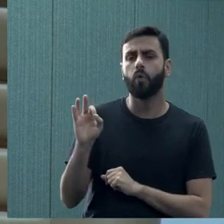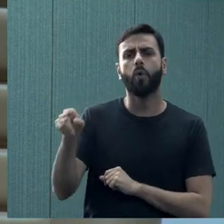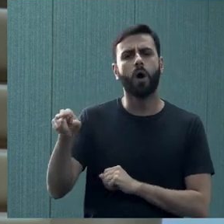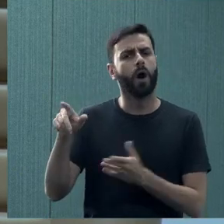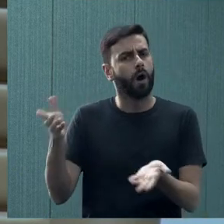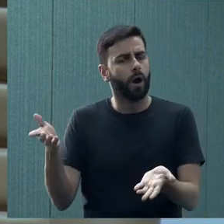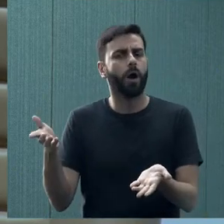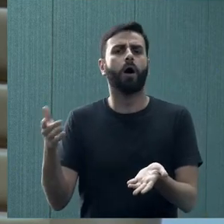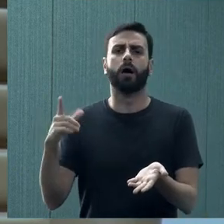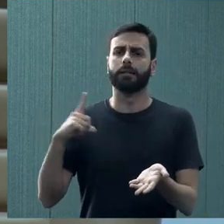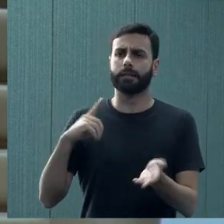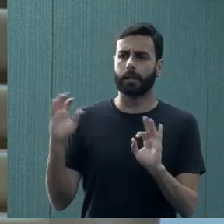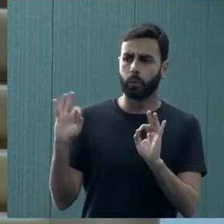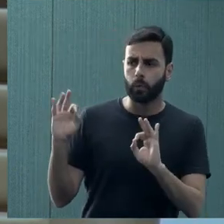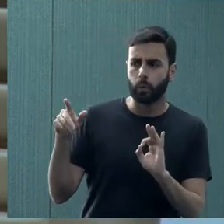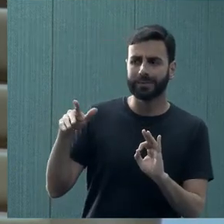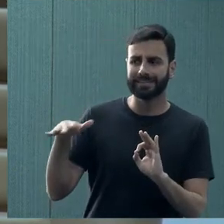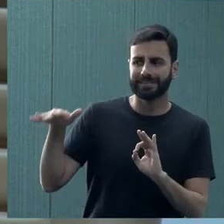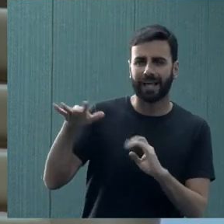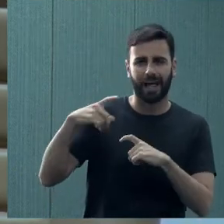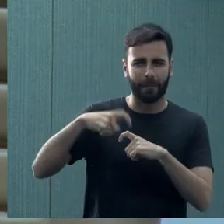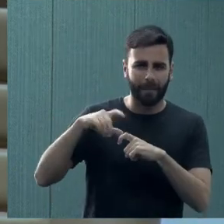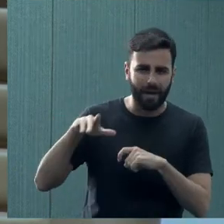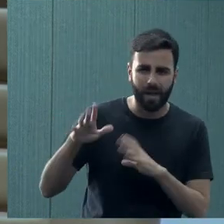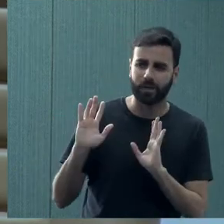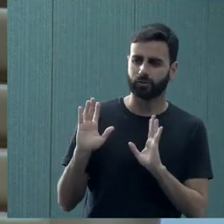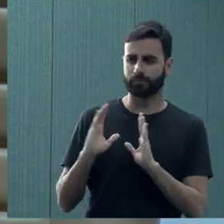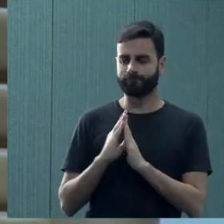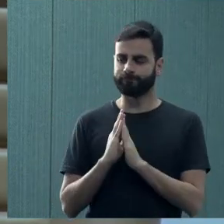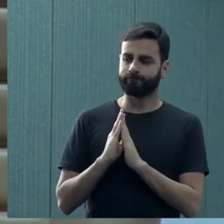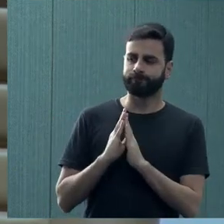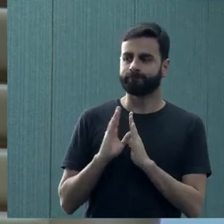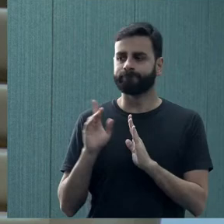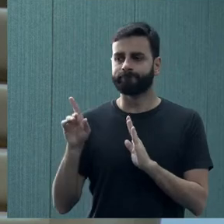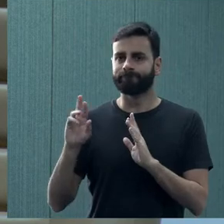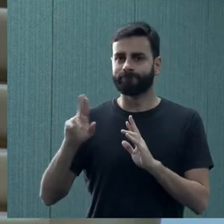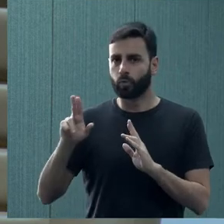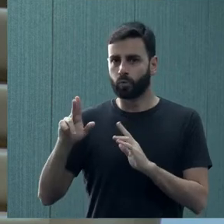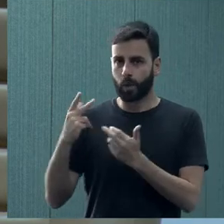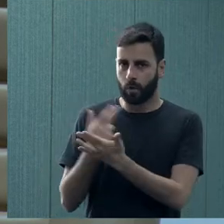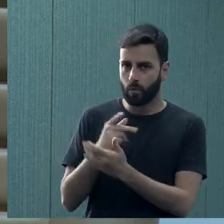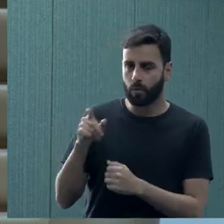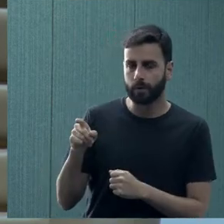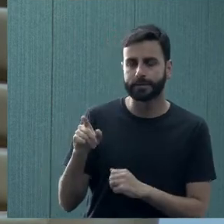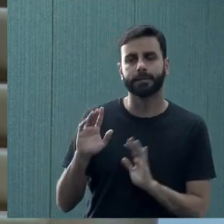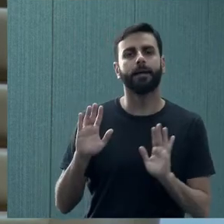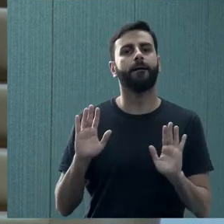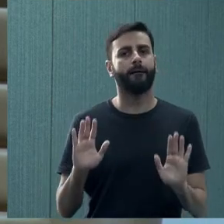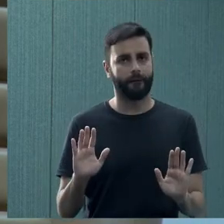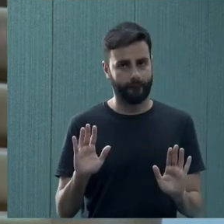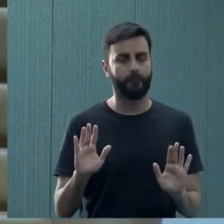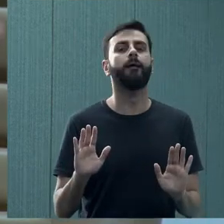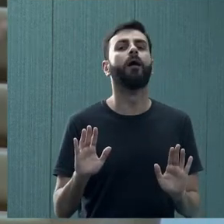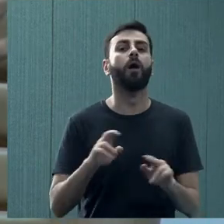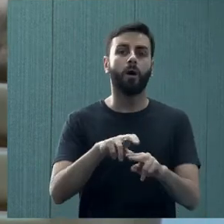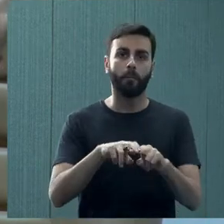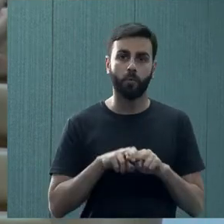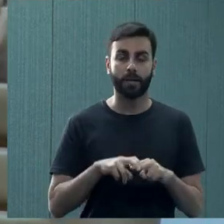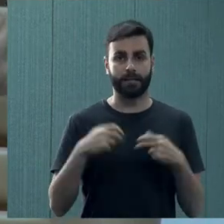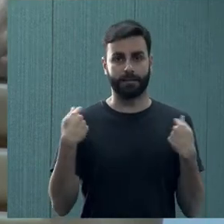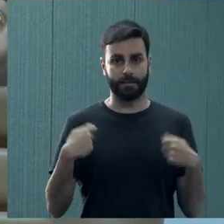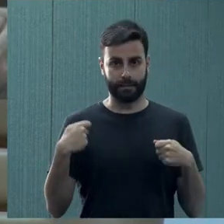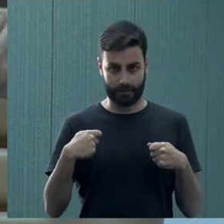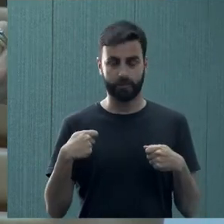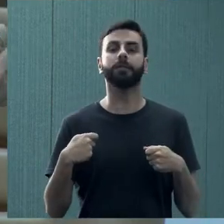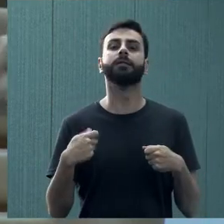uma base clínica, algum fator que está influenciando, aí que entra a necessidade